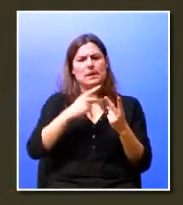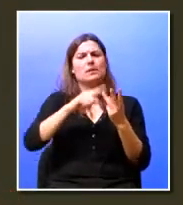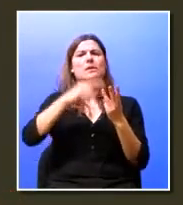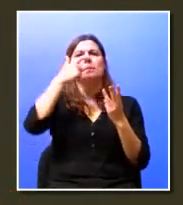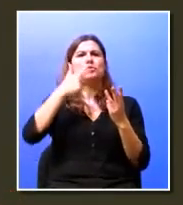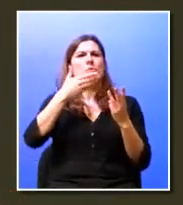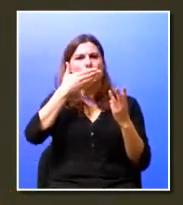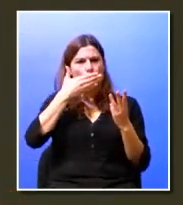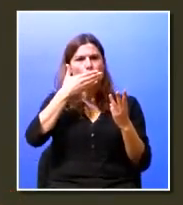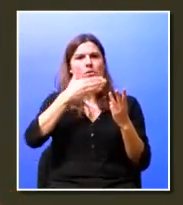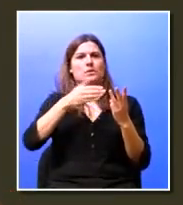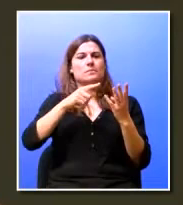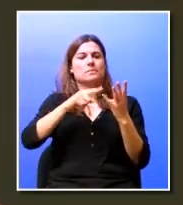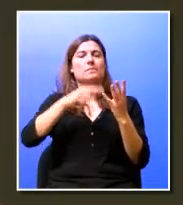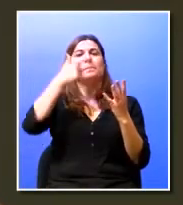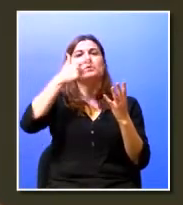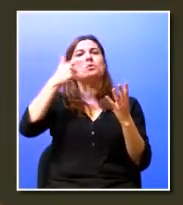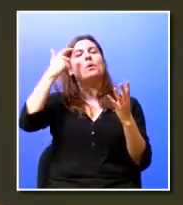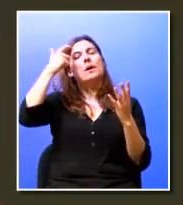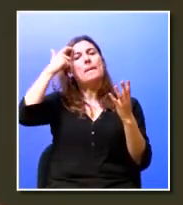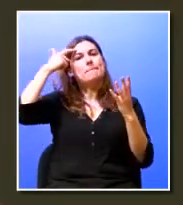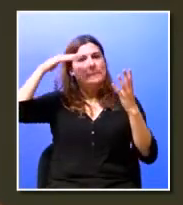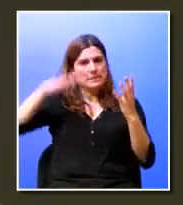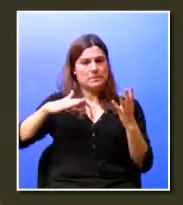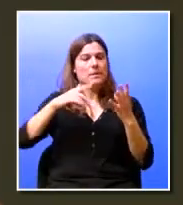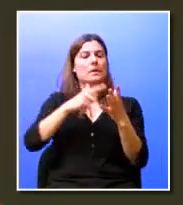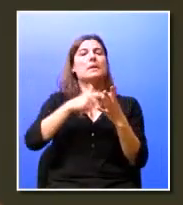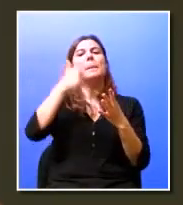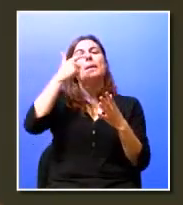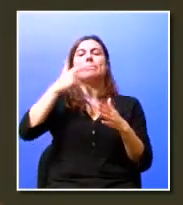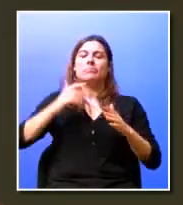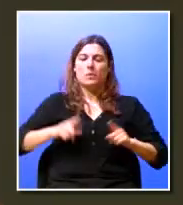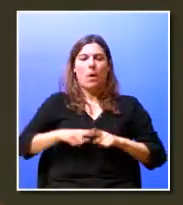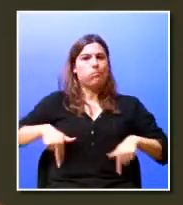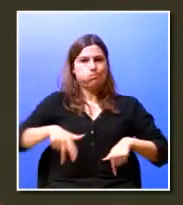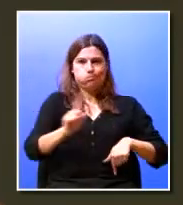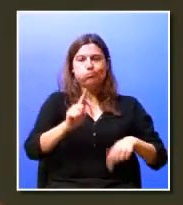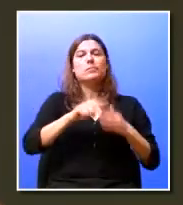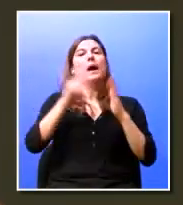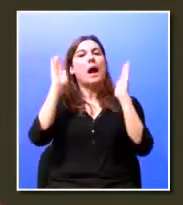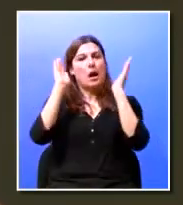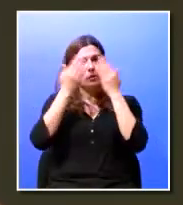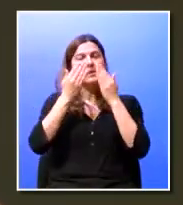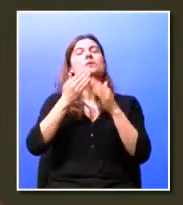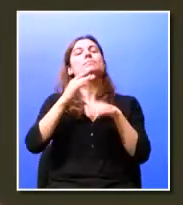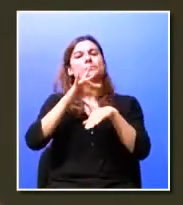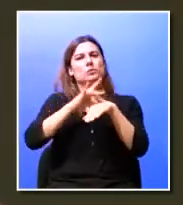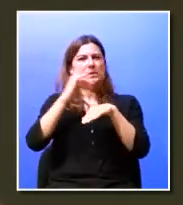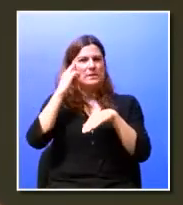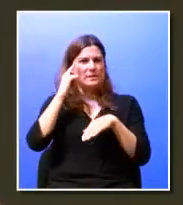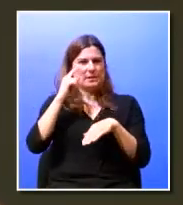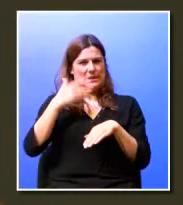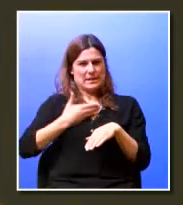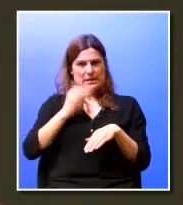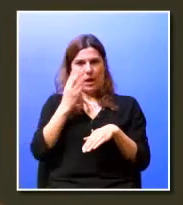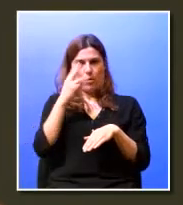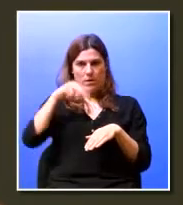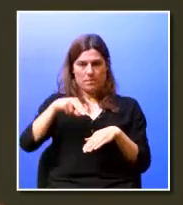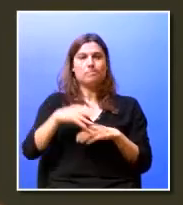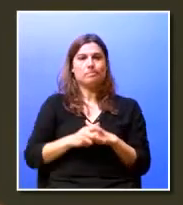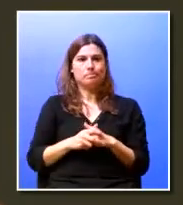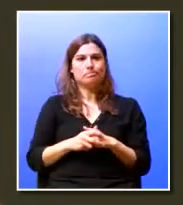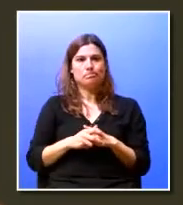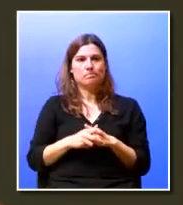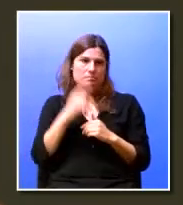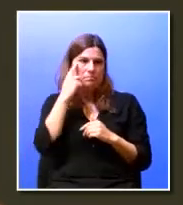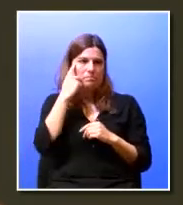pessoas mudas, temos pessoas com paralisia cerebral, paralisia motora, autismo, síndrome de Down. Nós